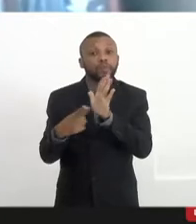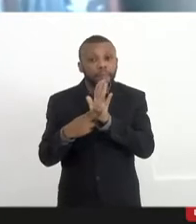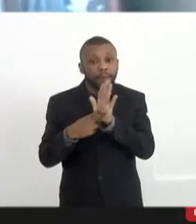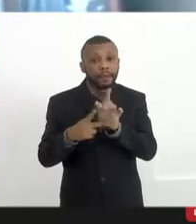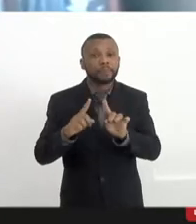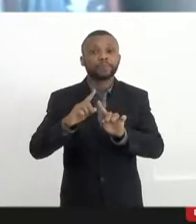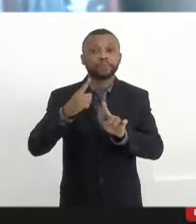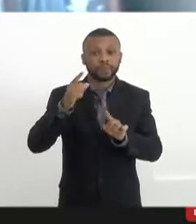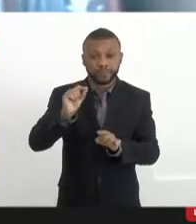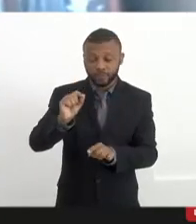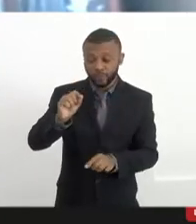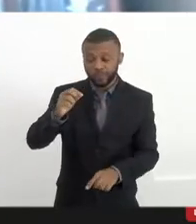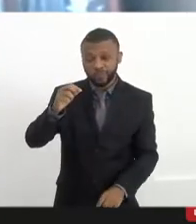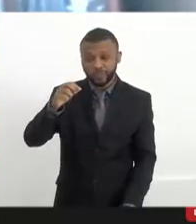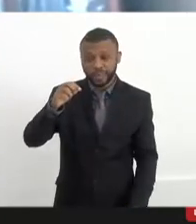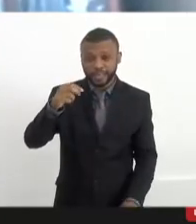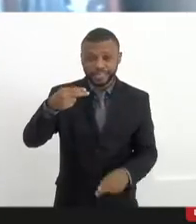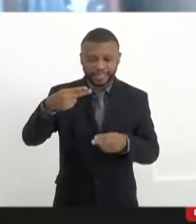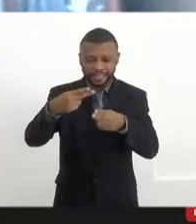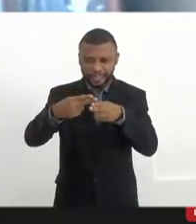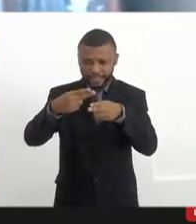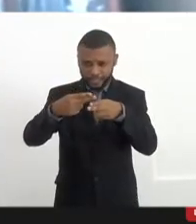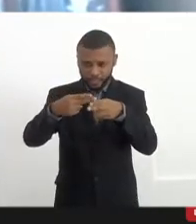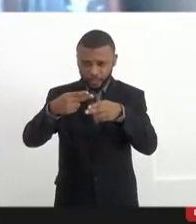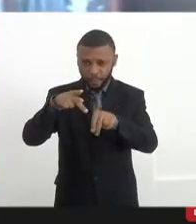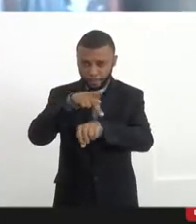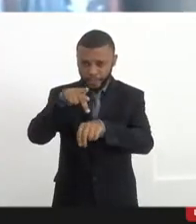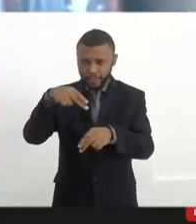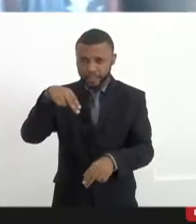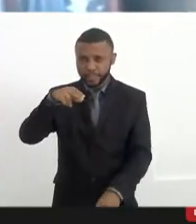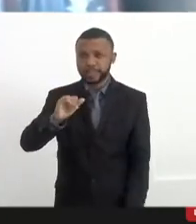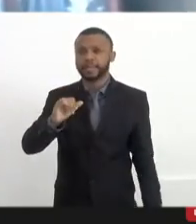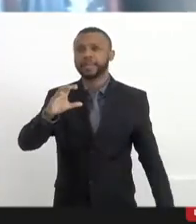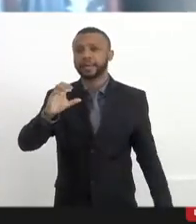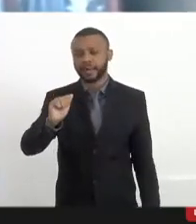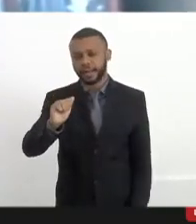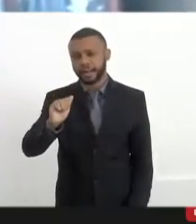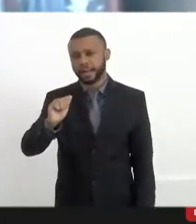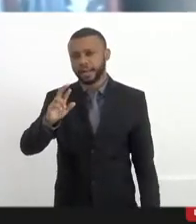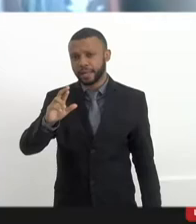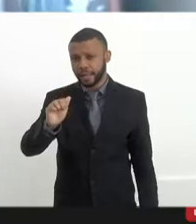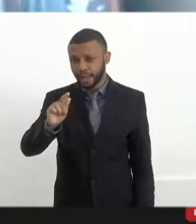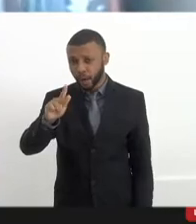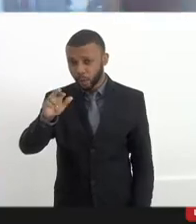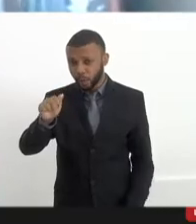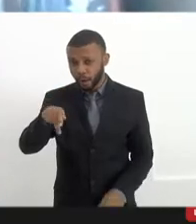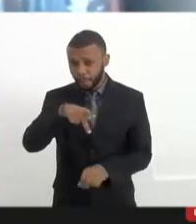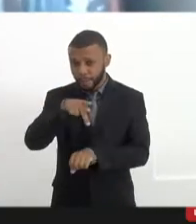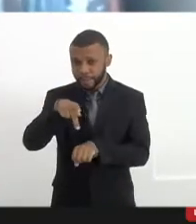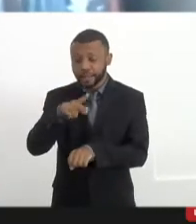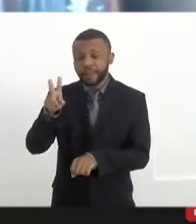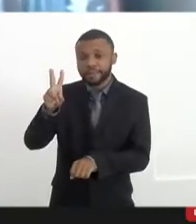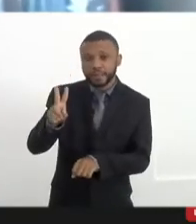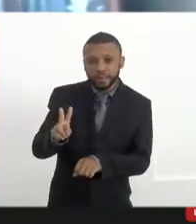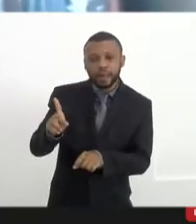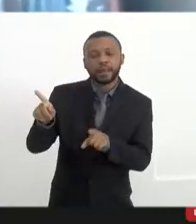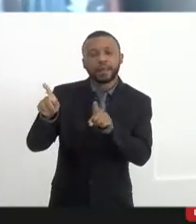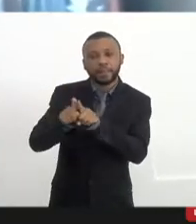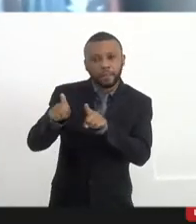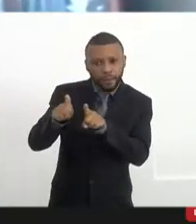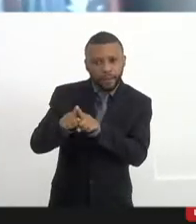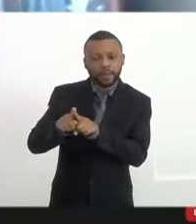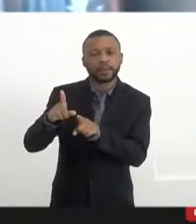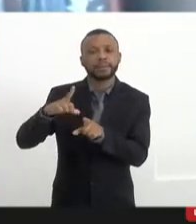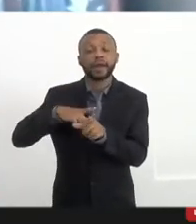companheiros a Nicarágua melhor dizendo foram companheiros que derrubaram Somosa. A Venezuela está libada a um bloqueio dos Estados